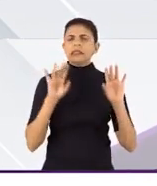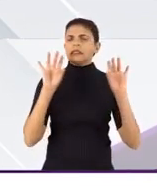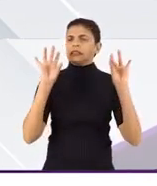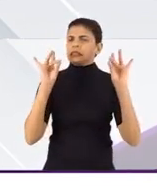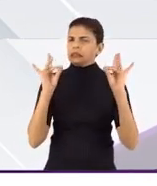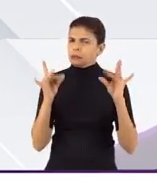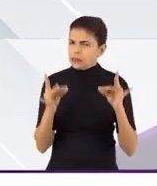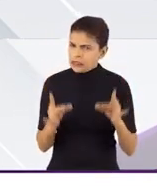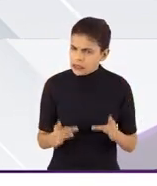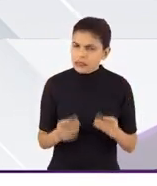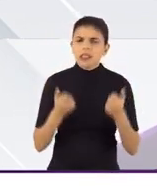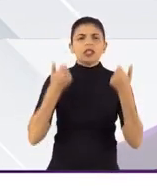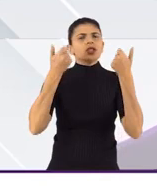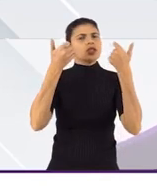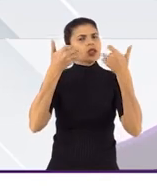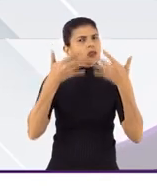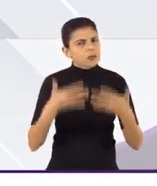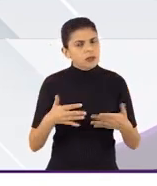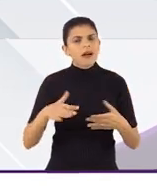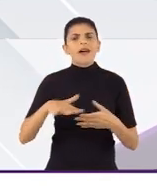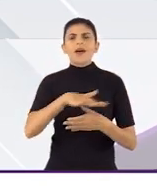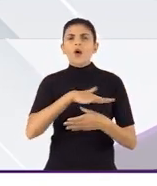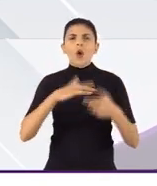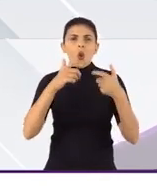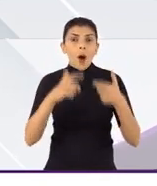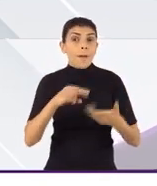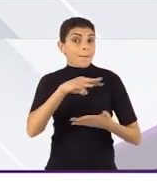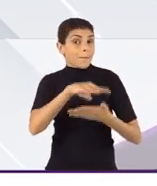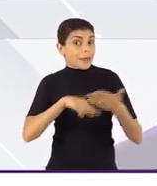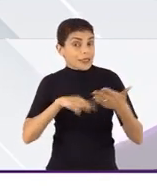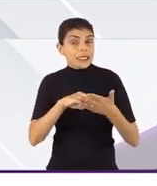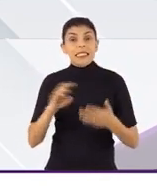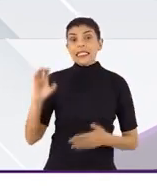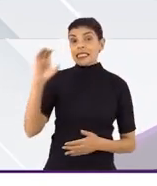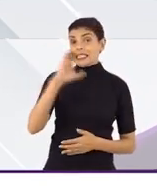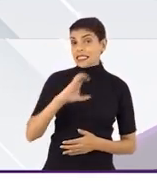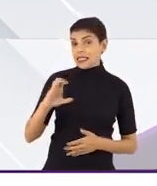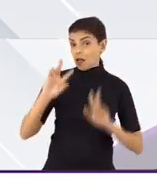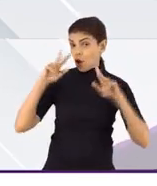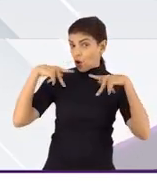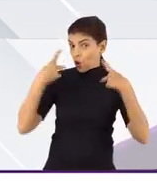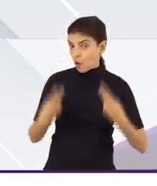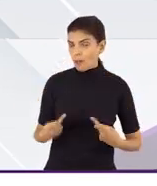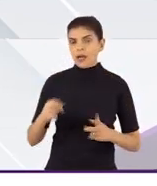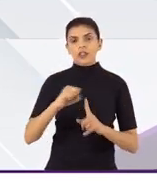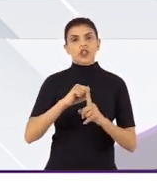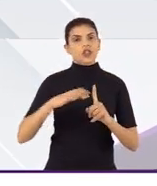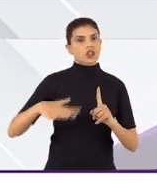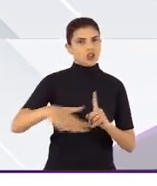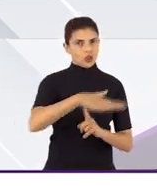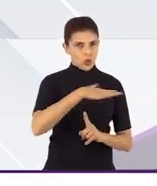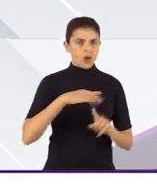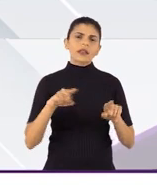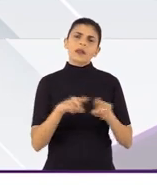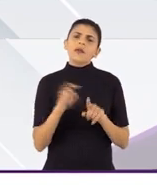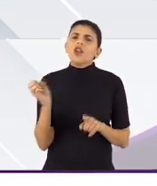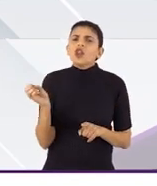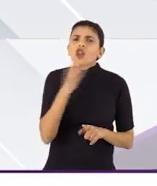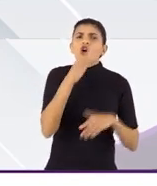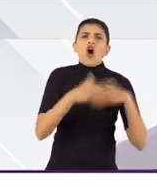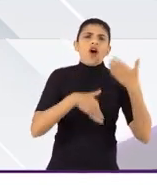específicas para pesquisas que sejam emendentes de metodologia de ciências humanas e sociais,